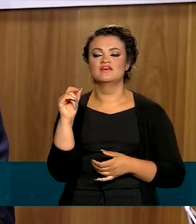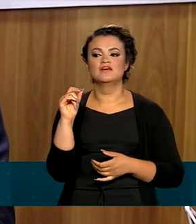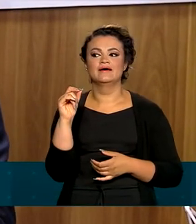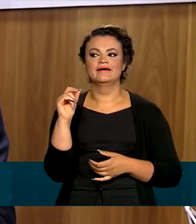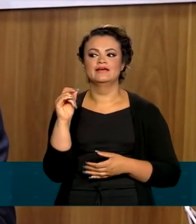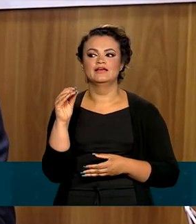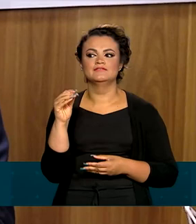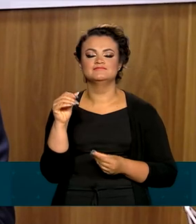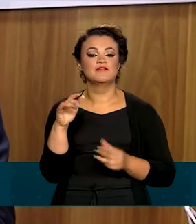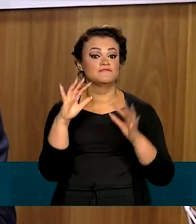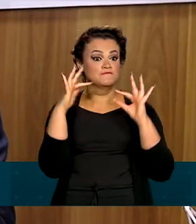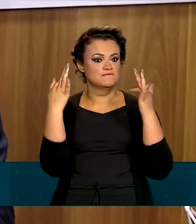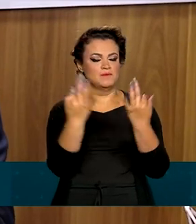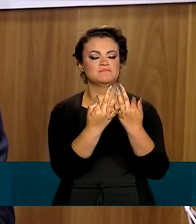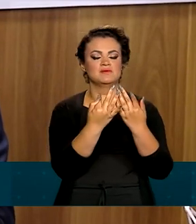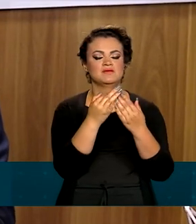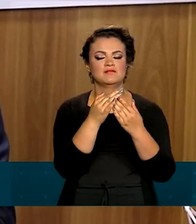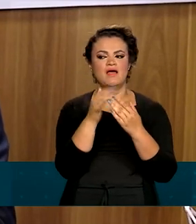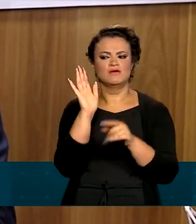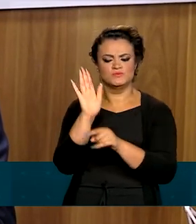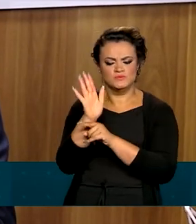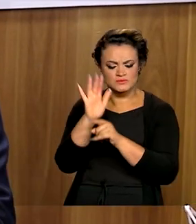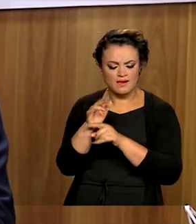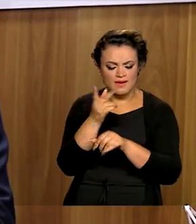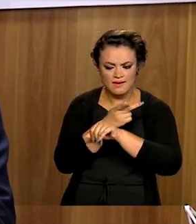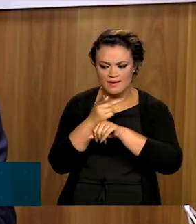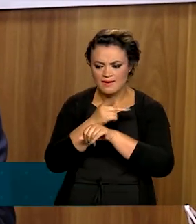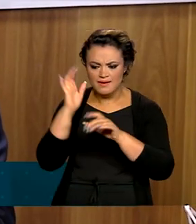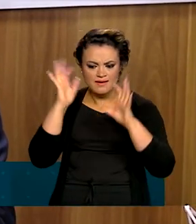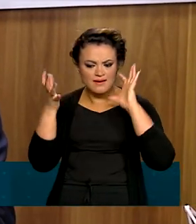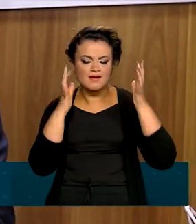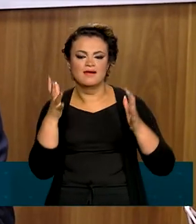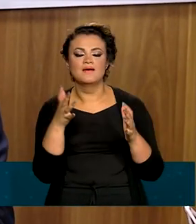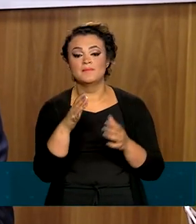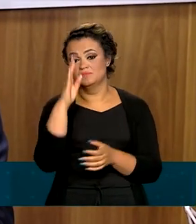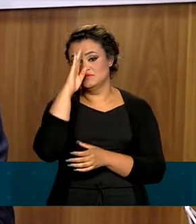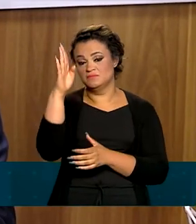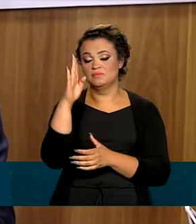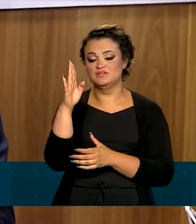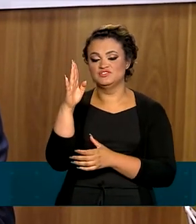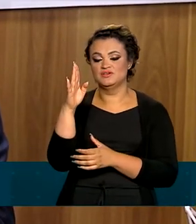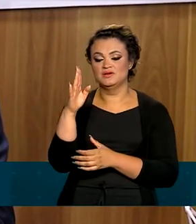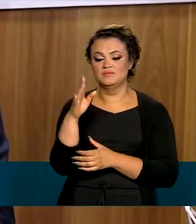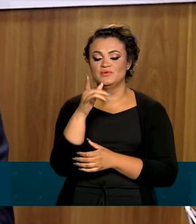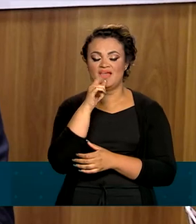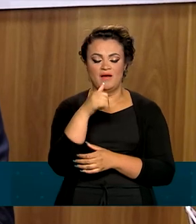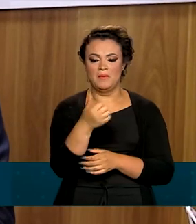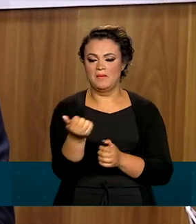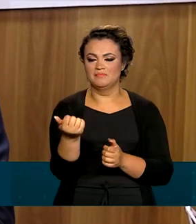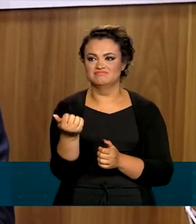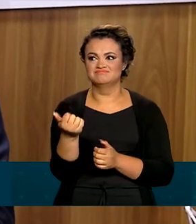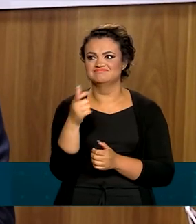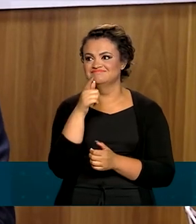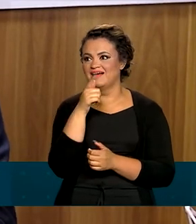aliadas no combate à dengue, justamente porque os reservatórios